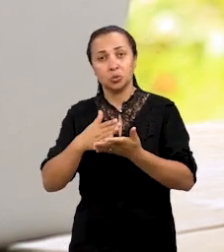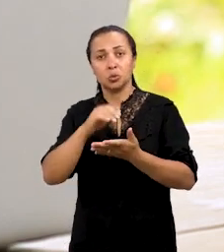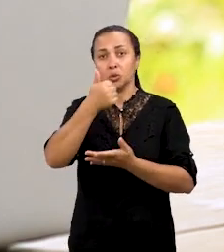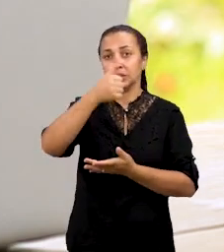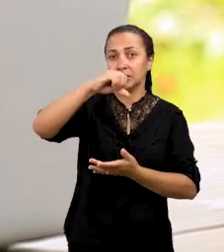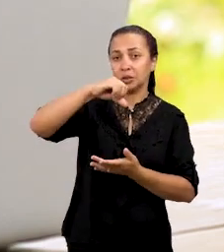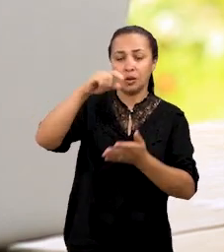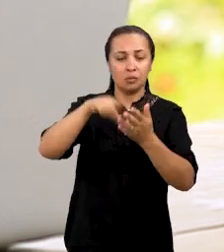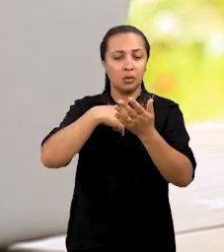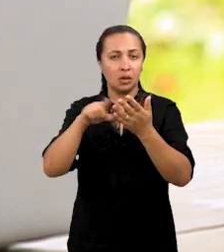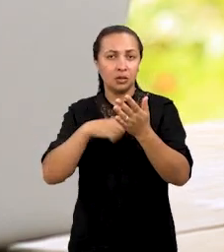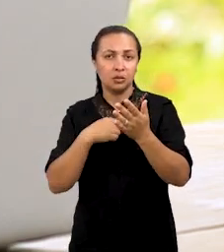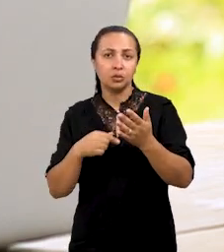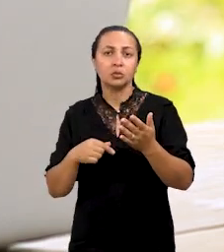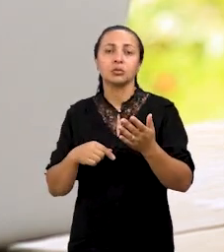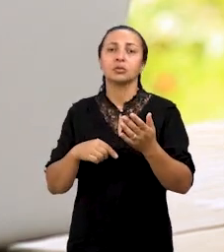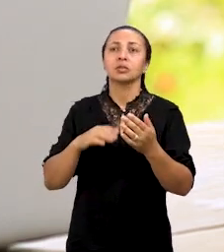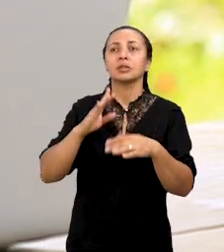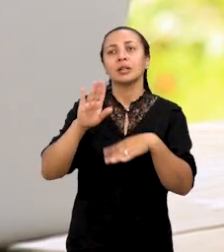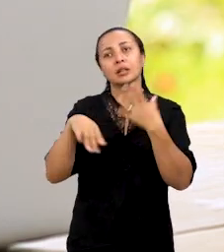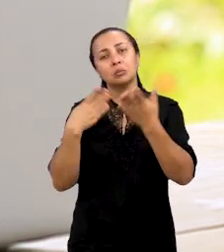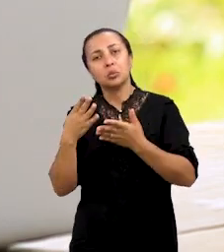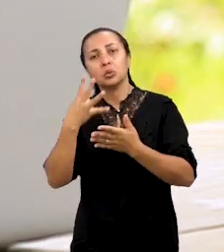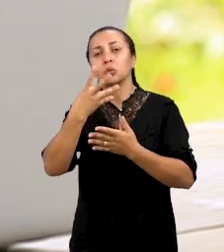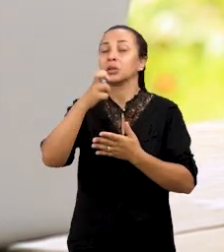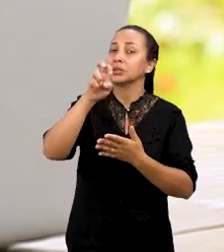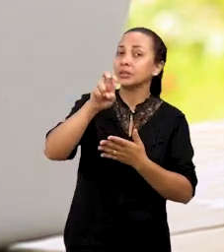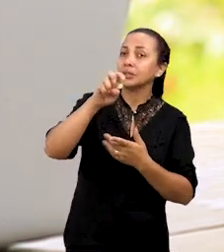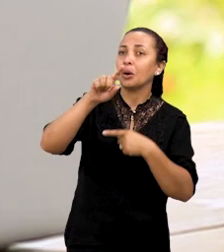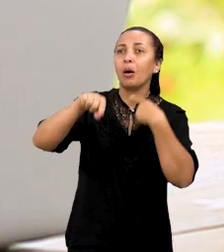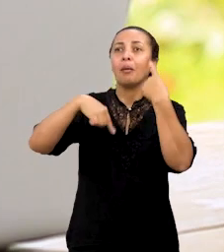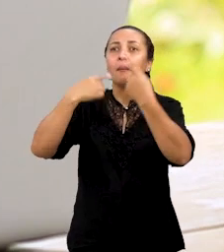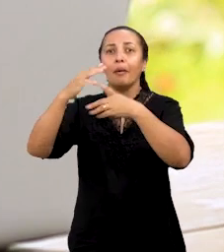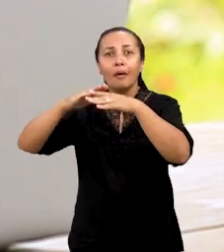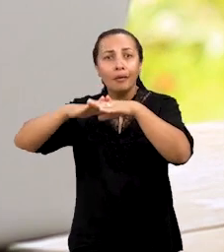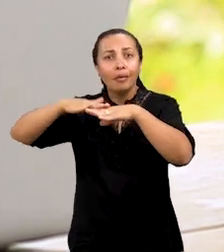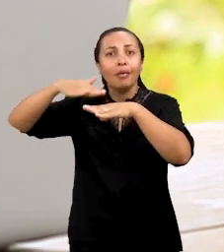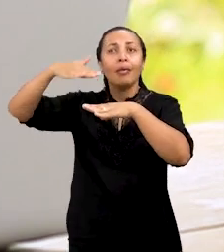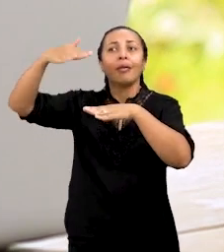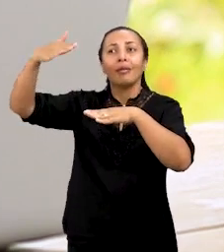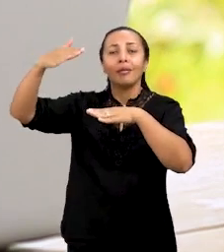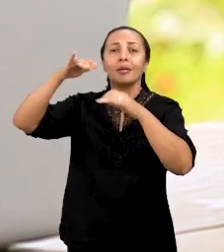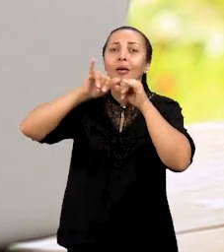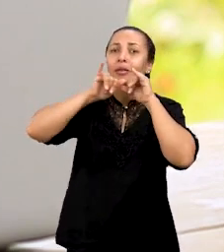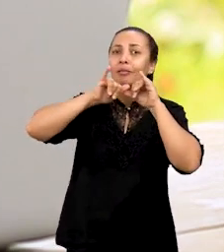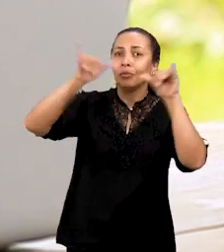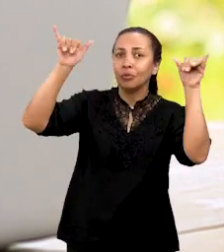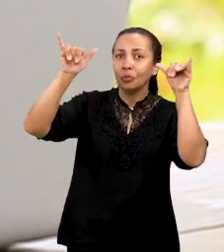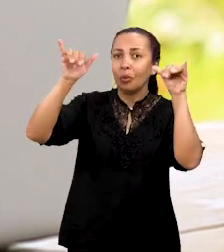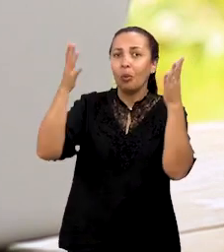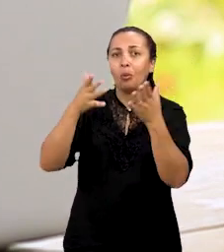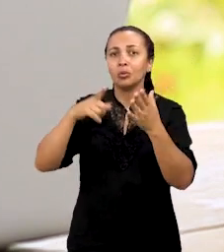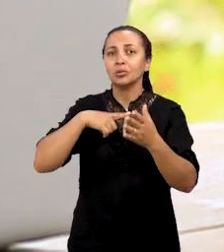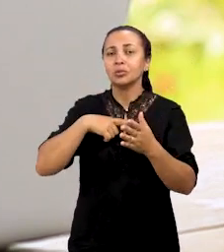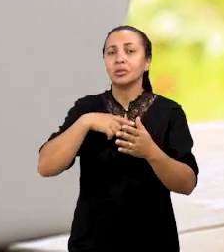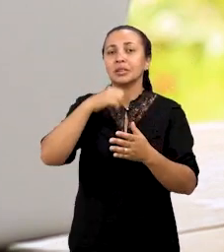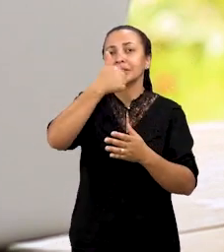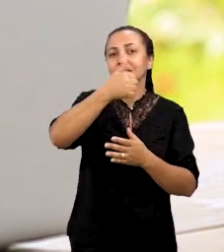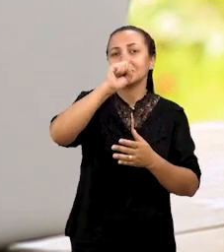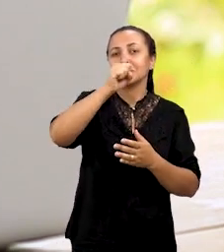marcações e aí aos poucos 45 e quando foi divulgado, hoje em dia a gente está com